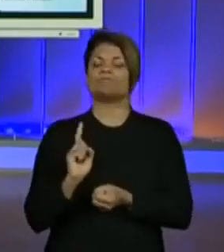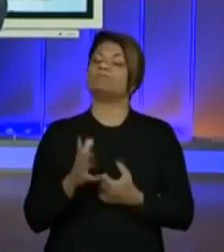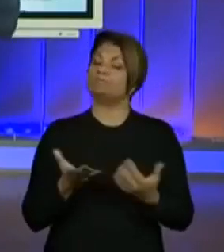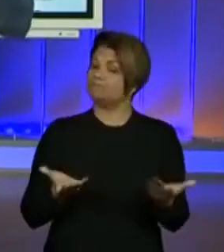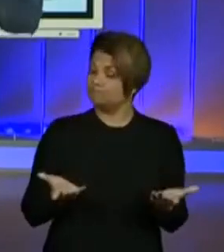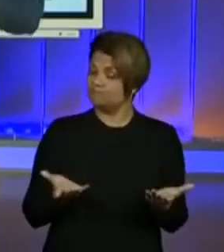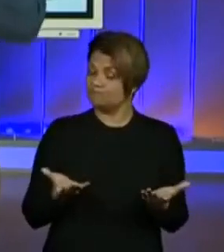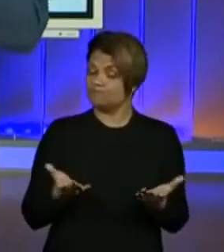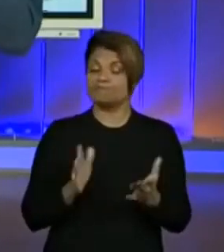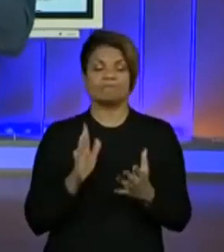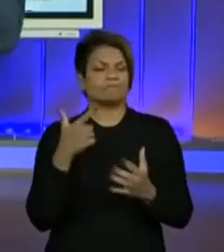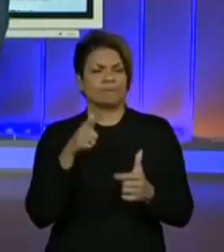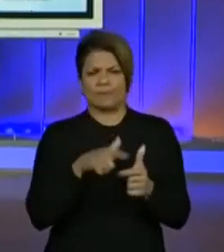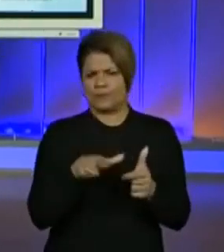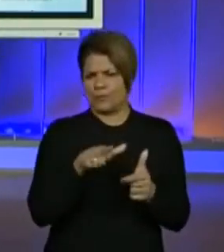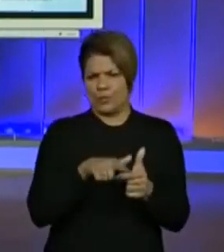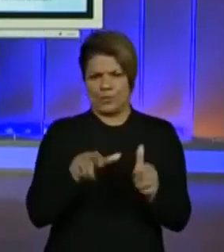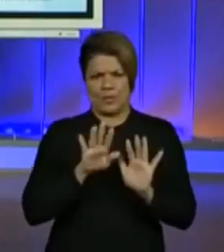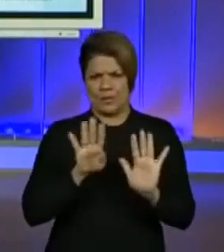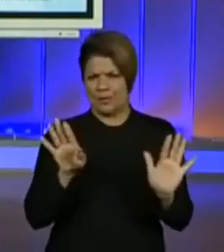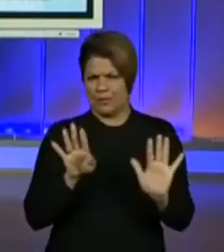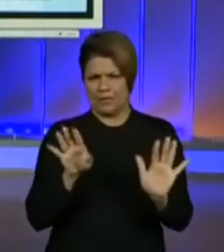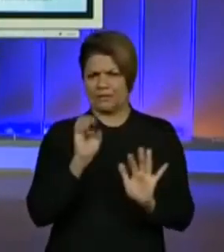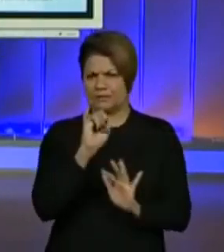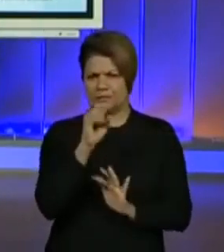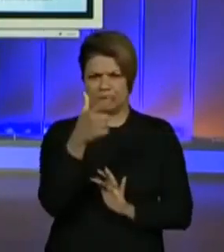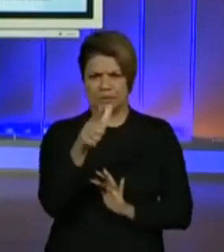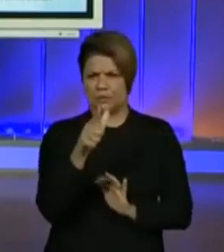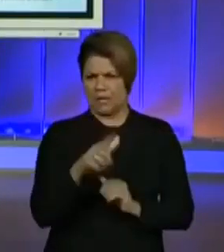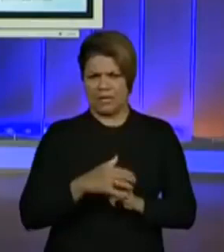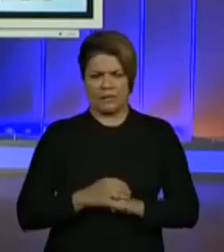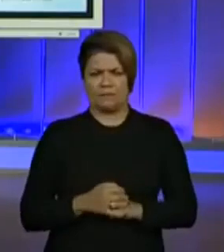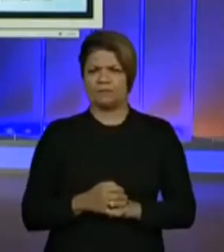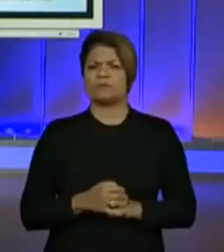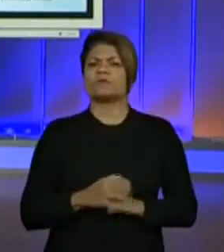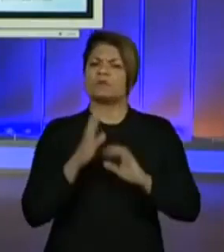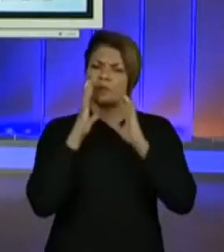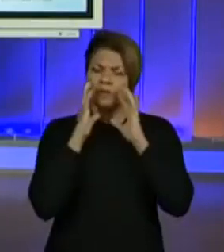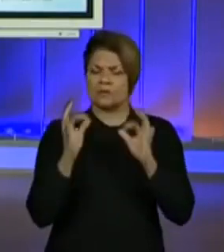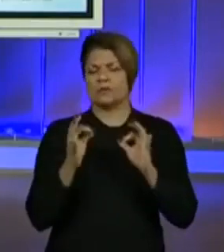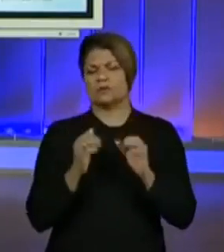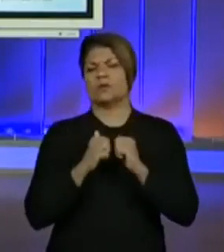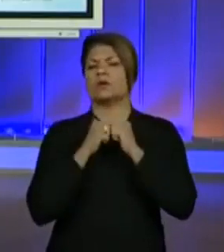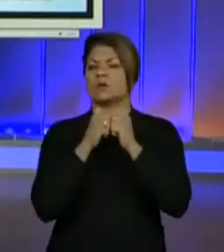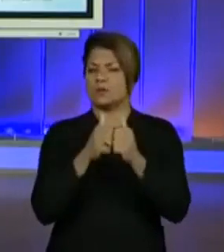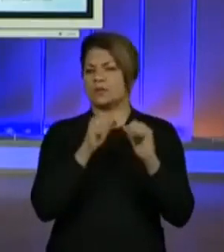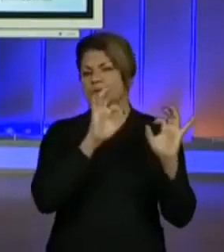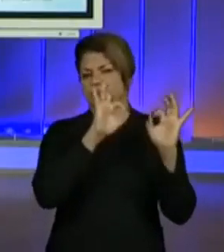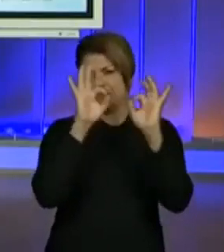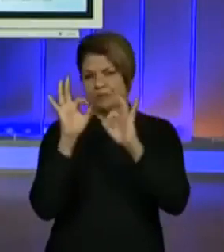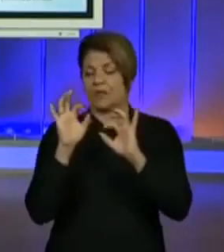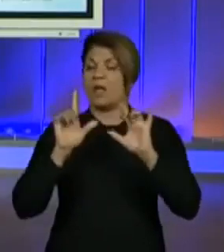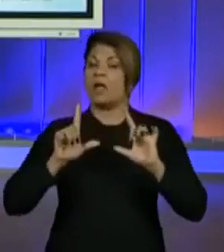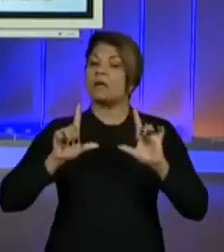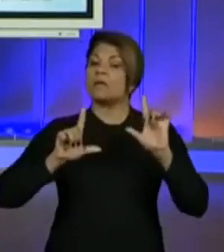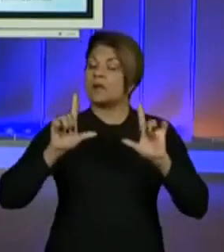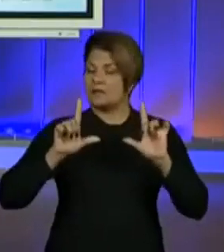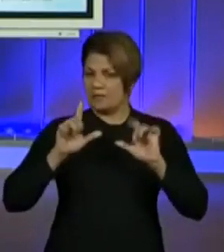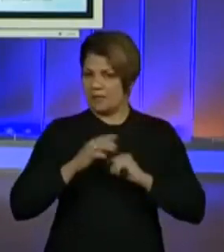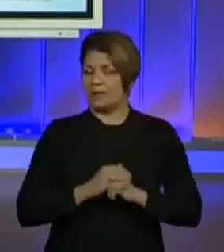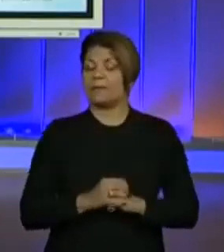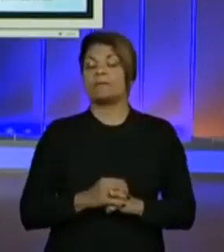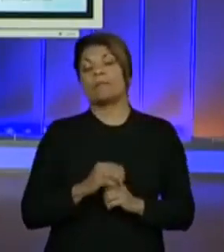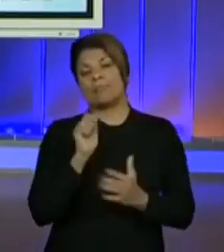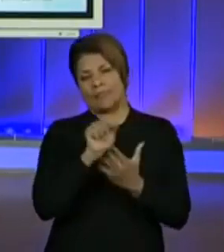não. Mas, se você não recebeu, atenção, acompanhe a aula pela tela e faça as suas